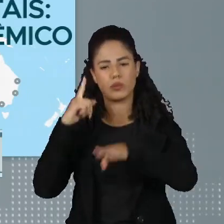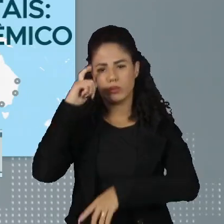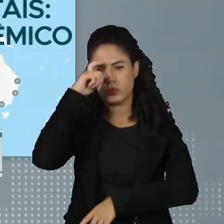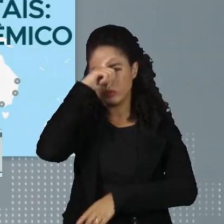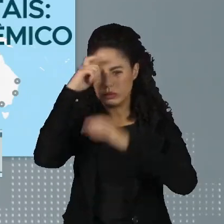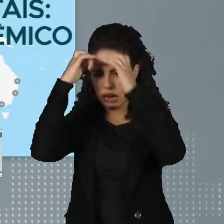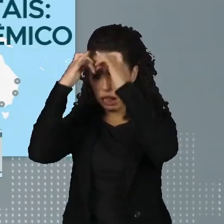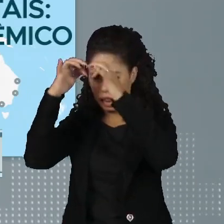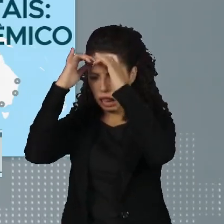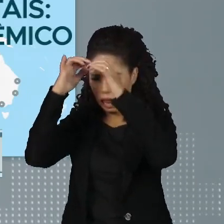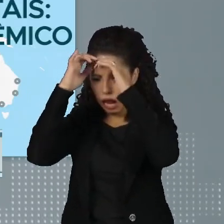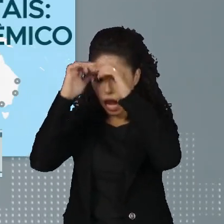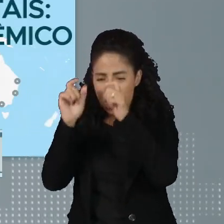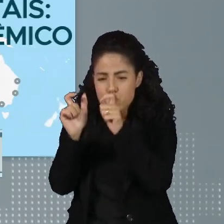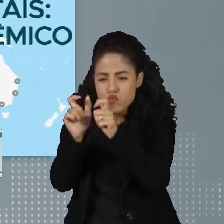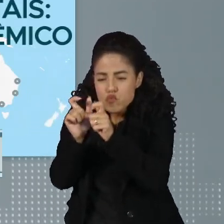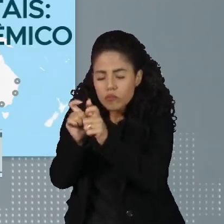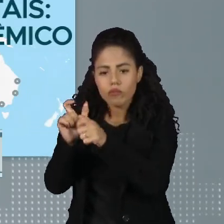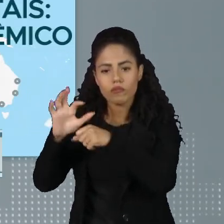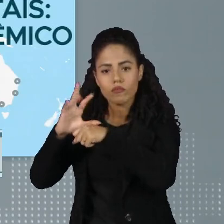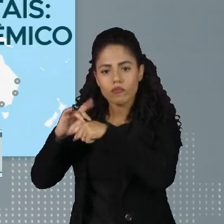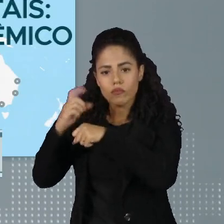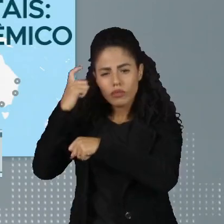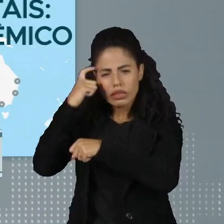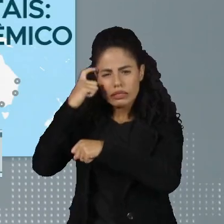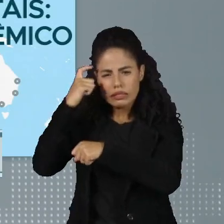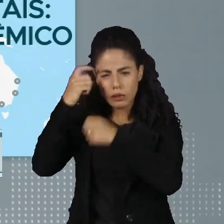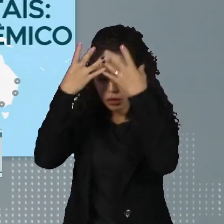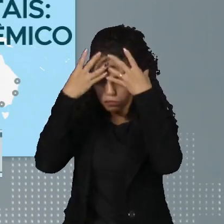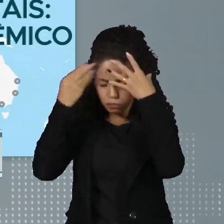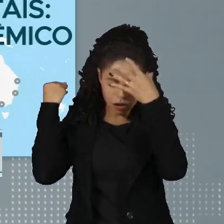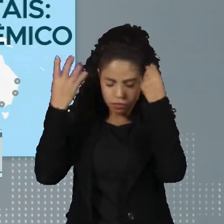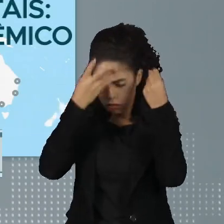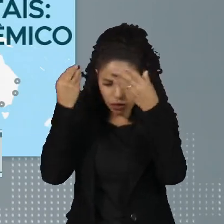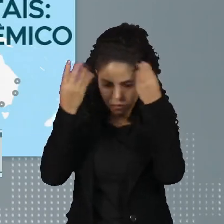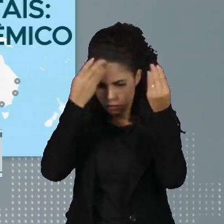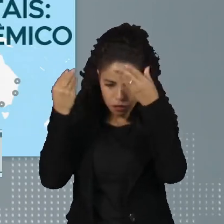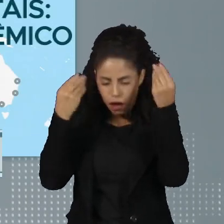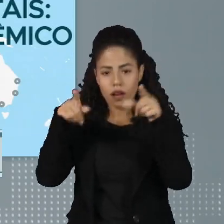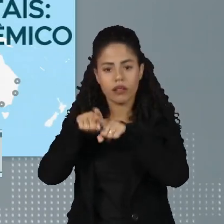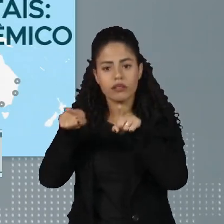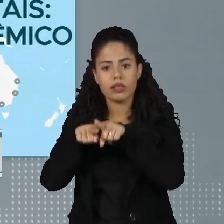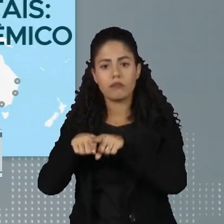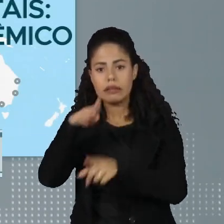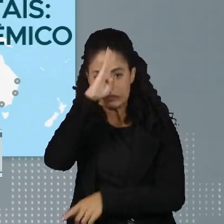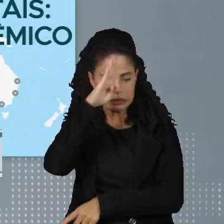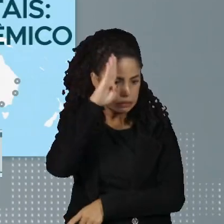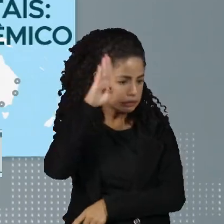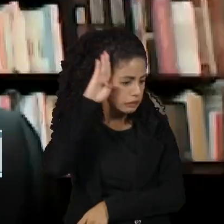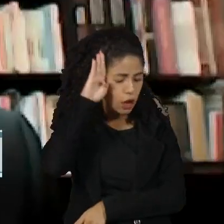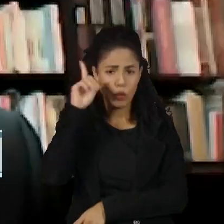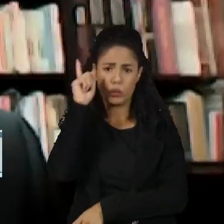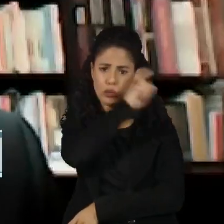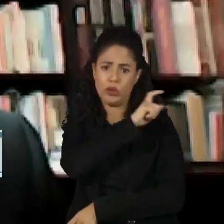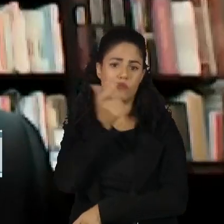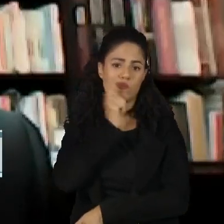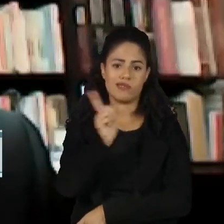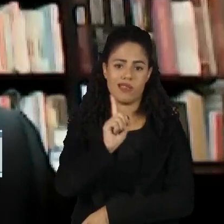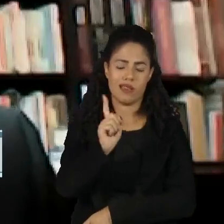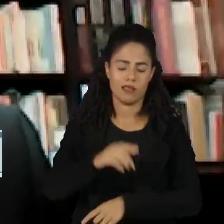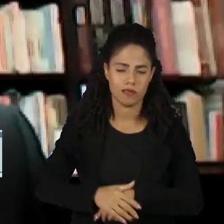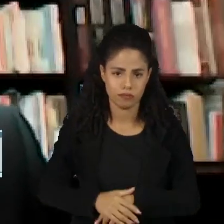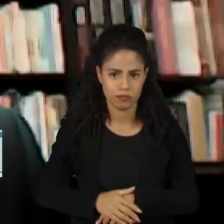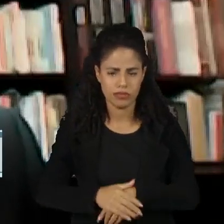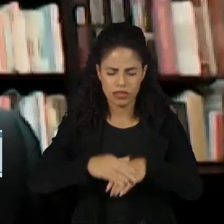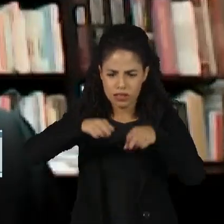risco de desenvolverem doenças mentais como a demência e terem um baixo desempenho acadêmico. A desigualdade de gênero